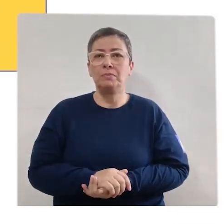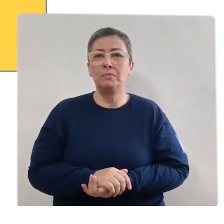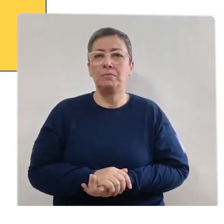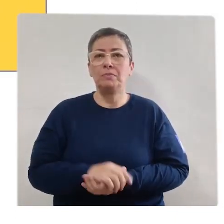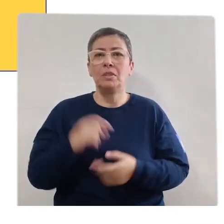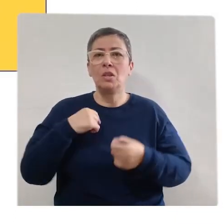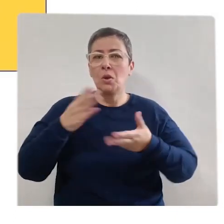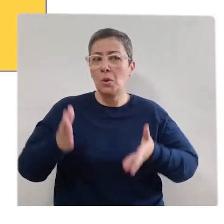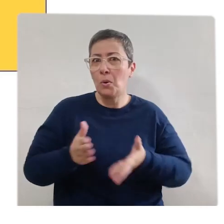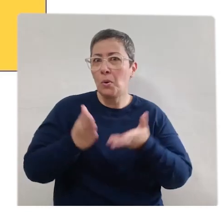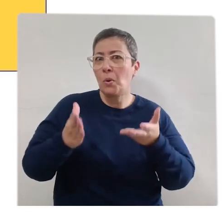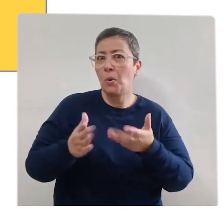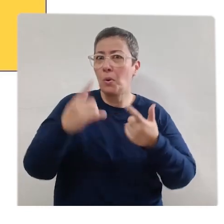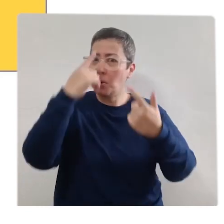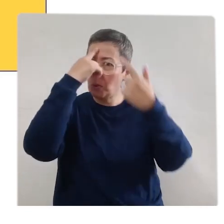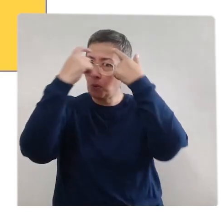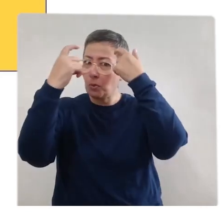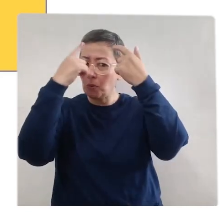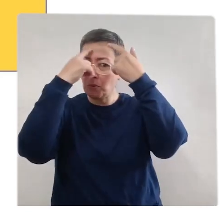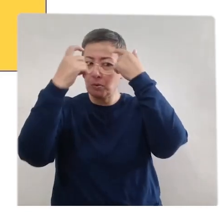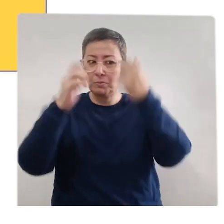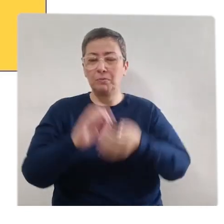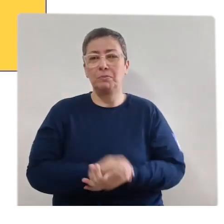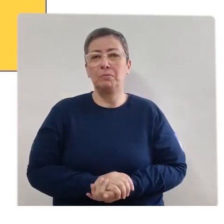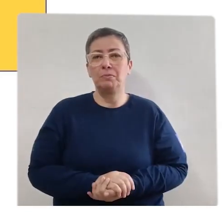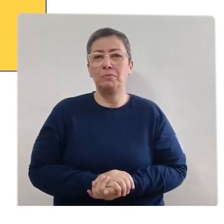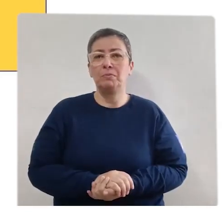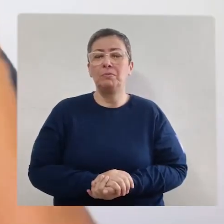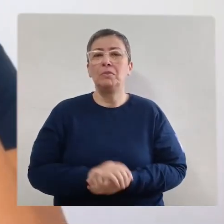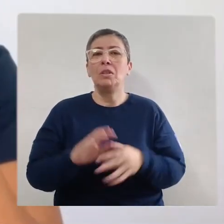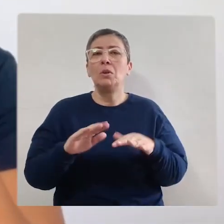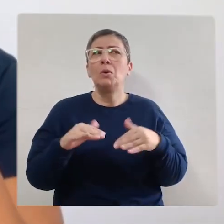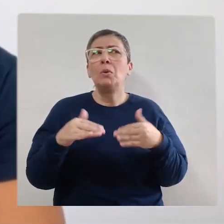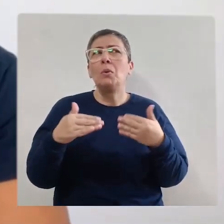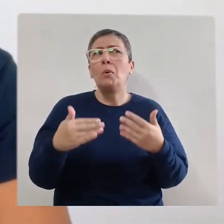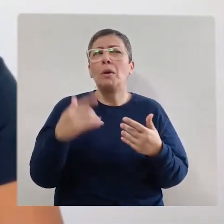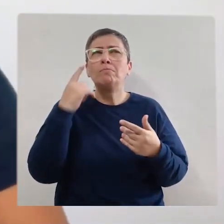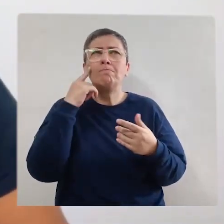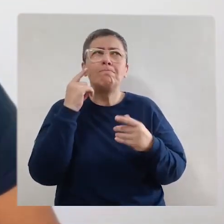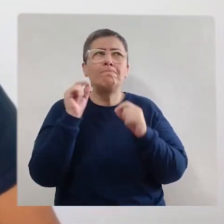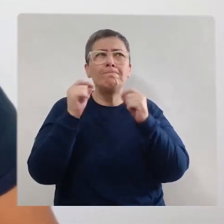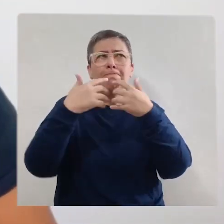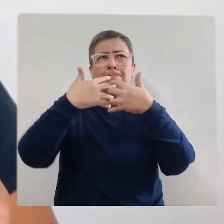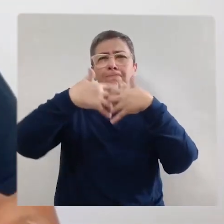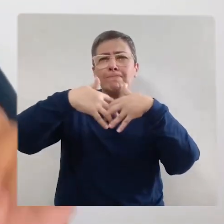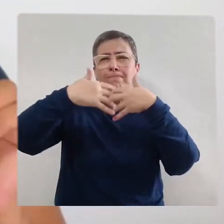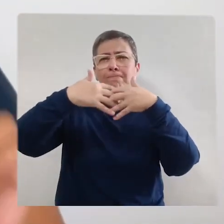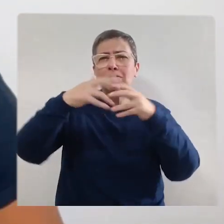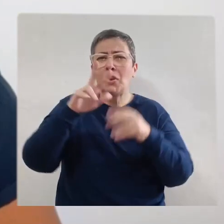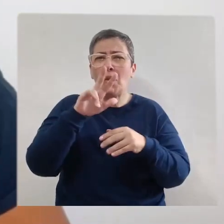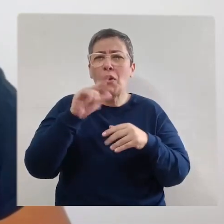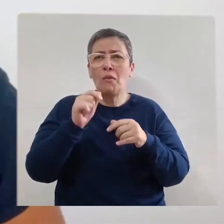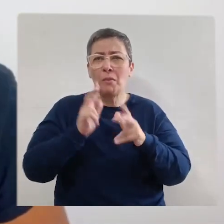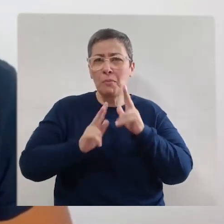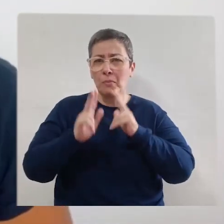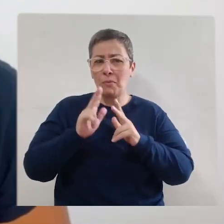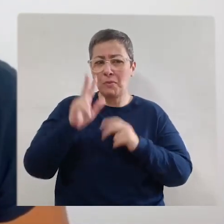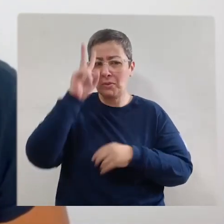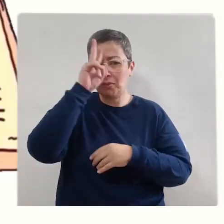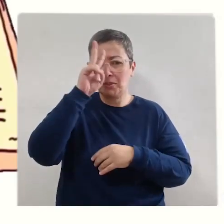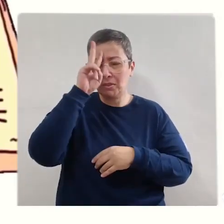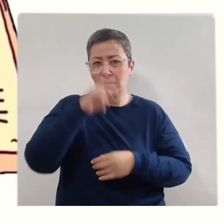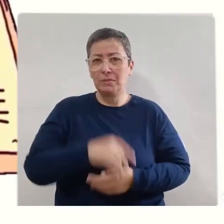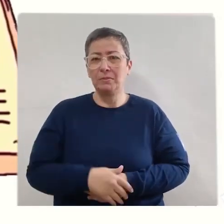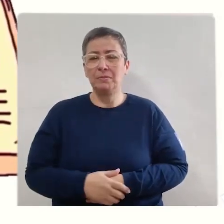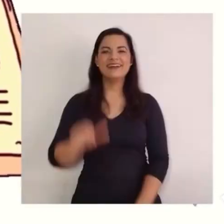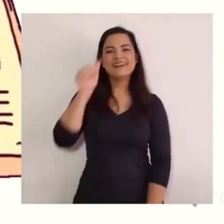Estimula a criatividade. Enquanto você pensa, vamos ouvir uma história?